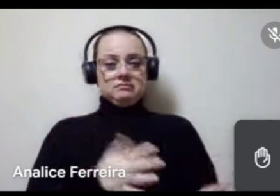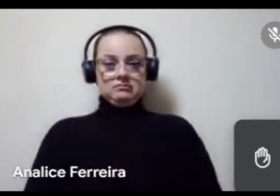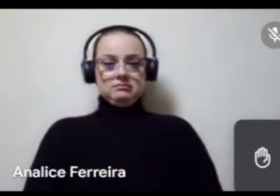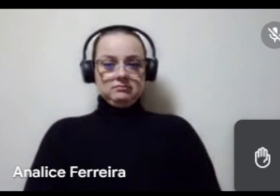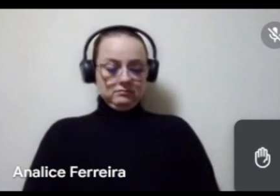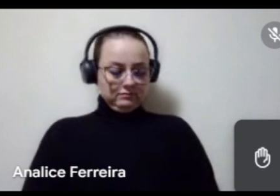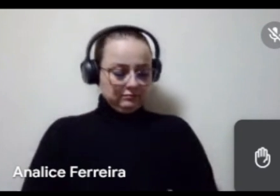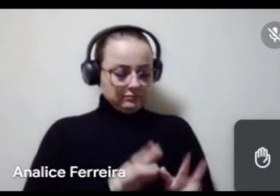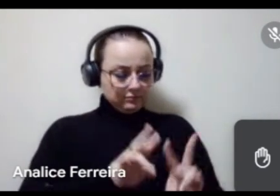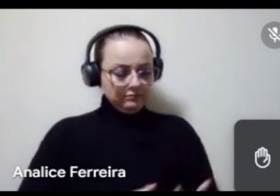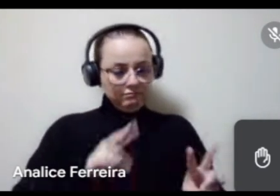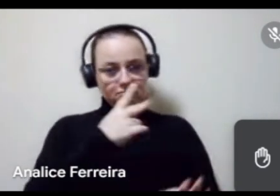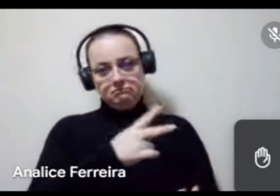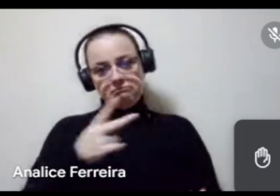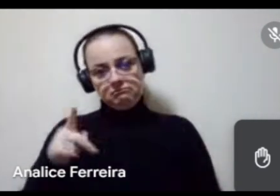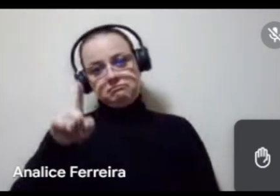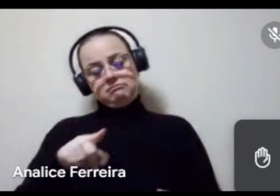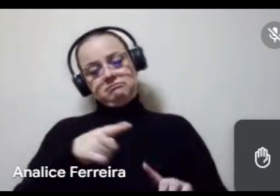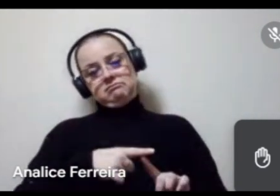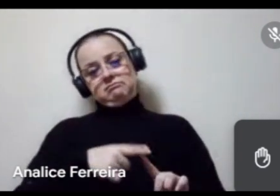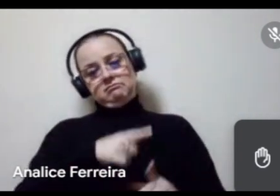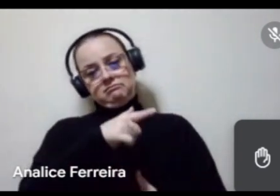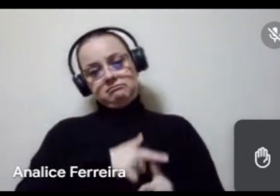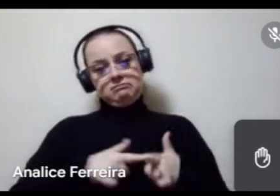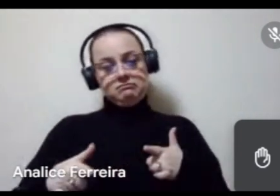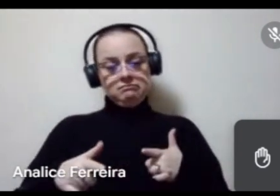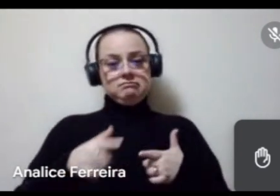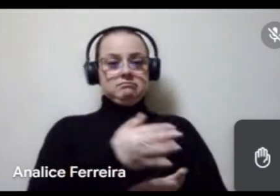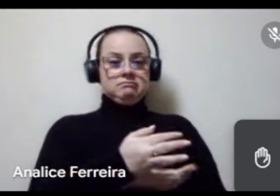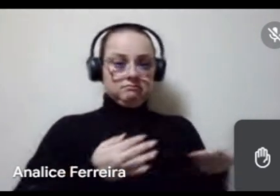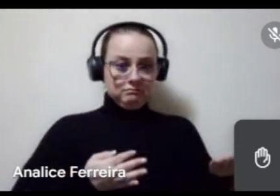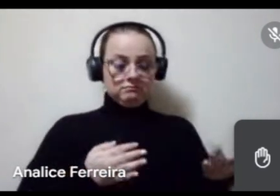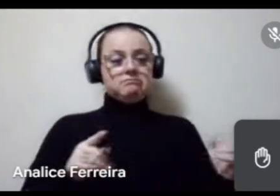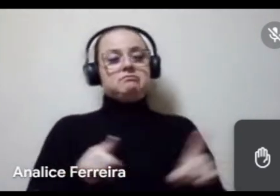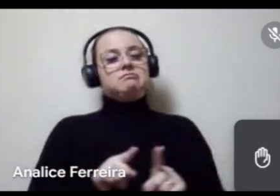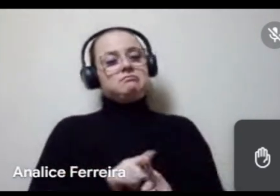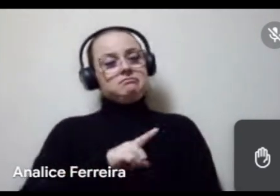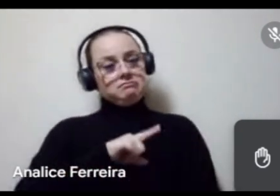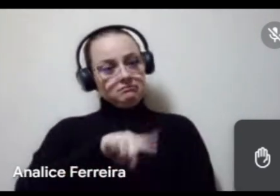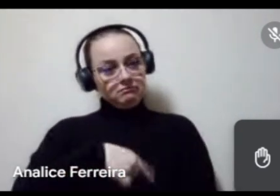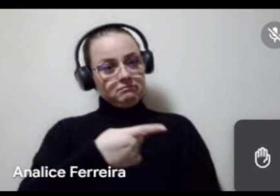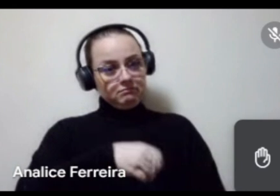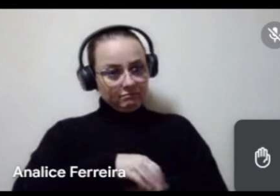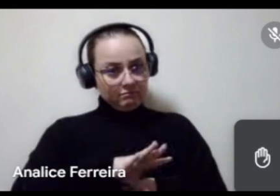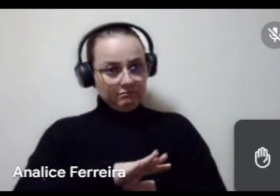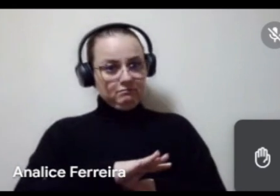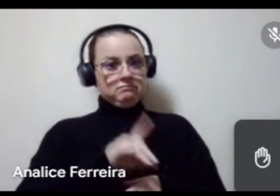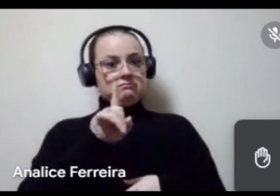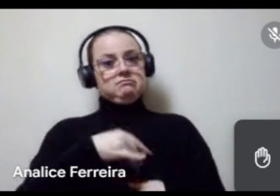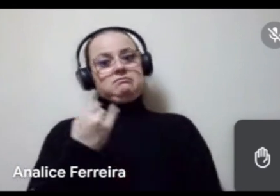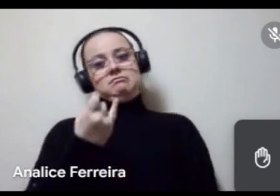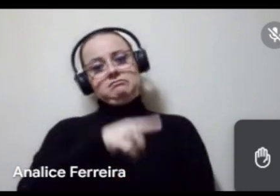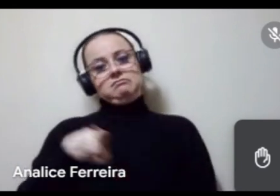a visão de vocês sobre esse tipo de divisão, no formulário, inclusive, há uma outra sugestão de divisão, então é importante que